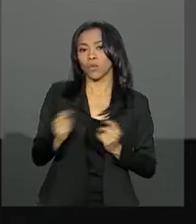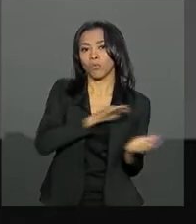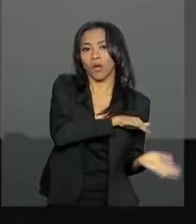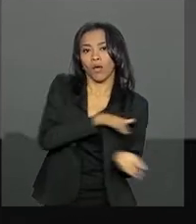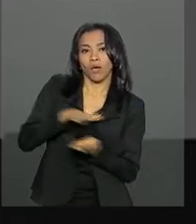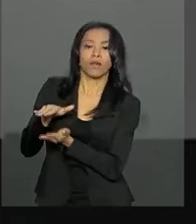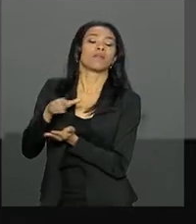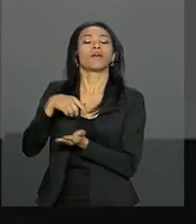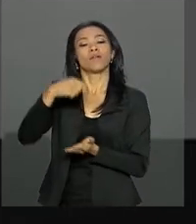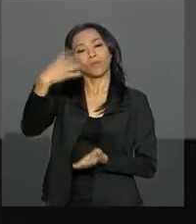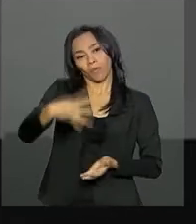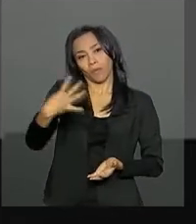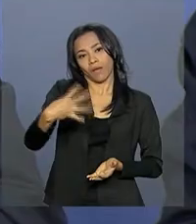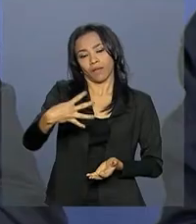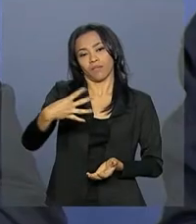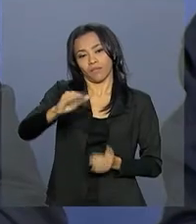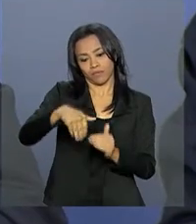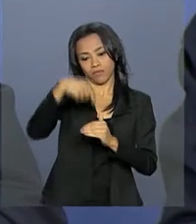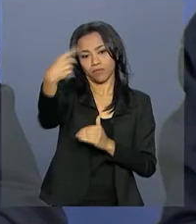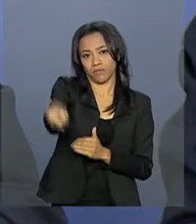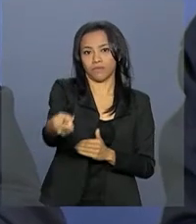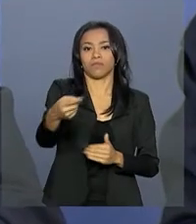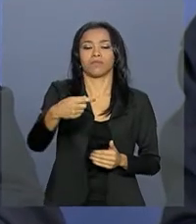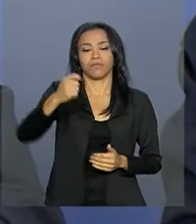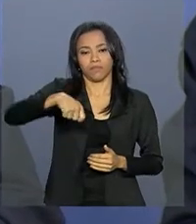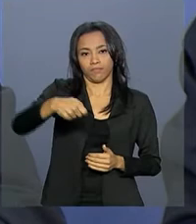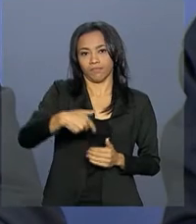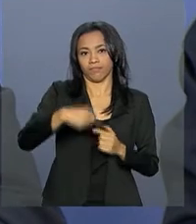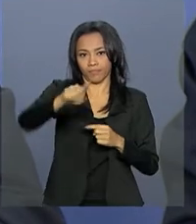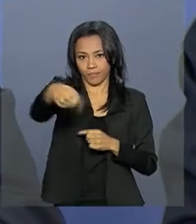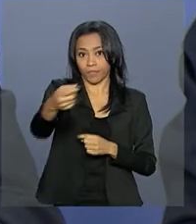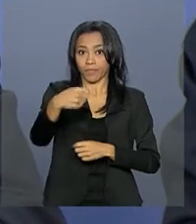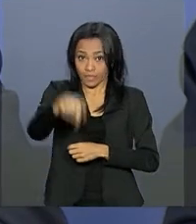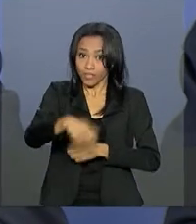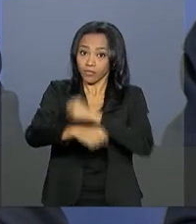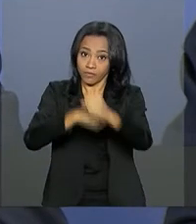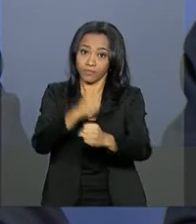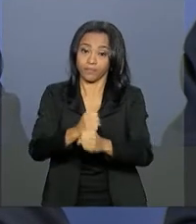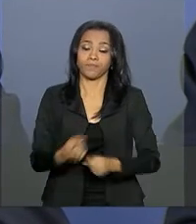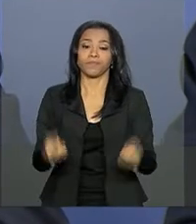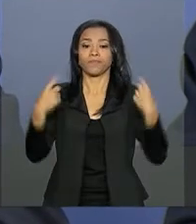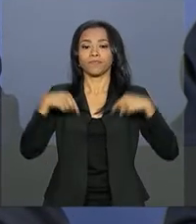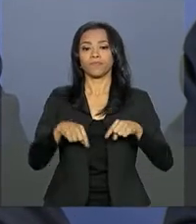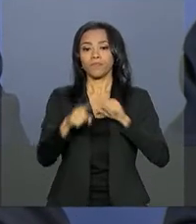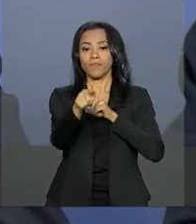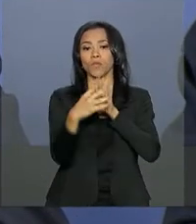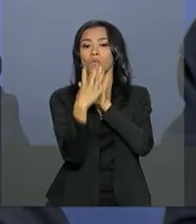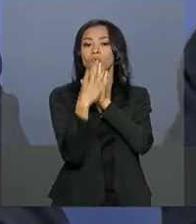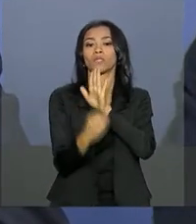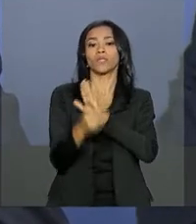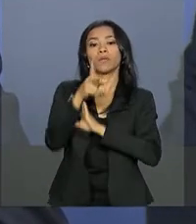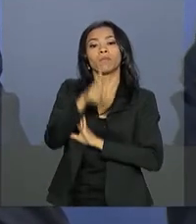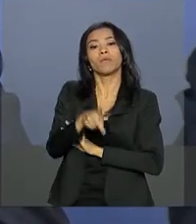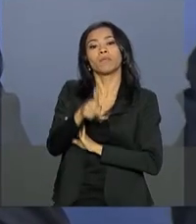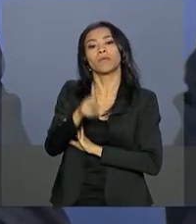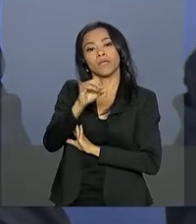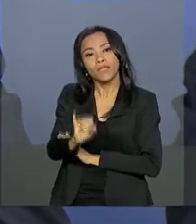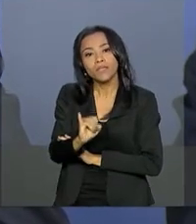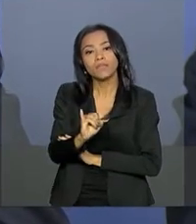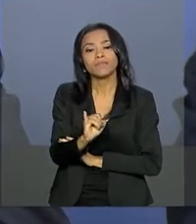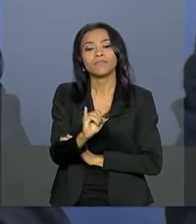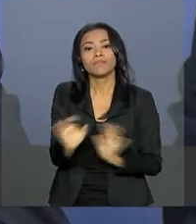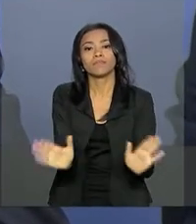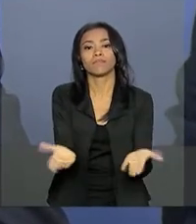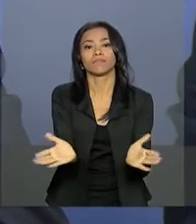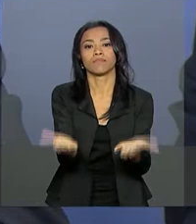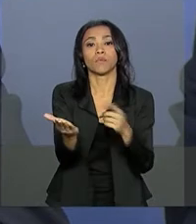trimestre deste ano. O PPI, ele traz obras de forma perene. São obras